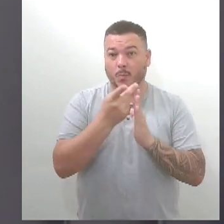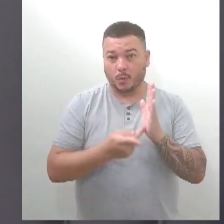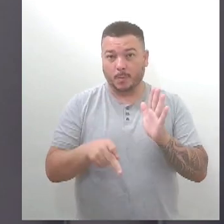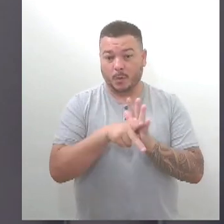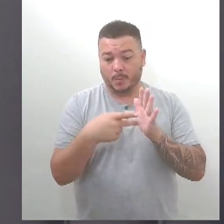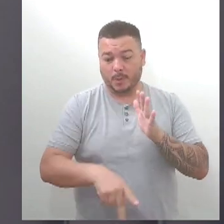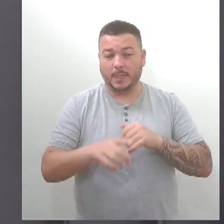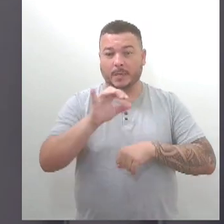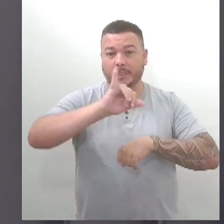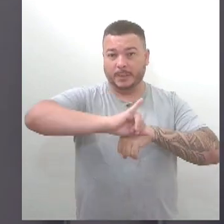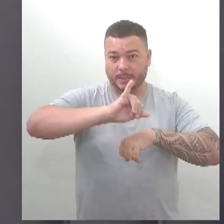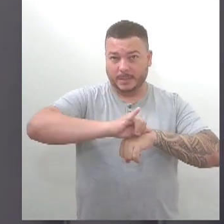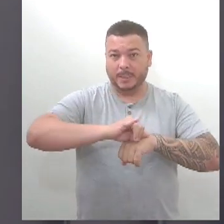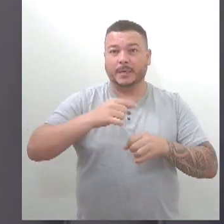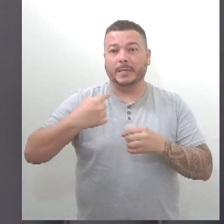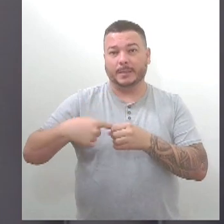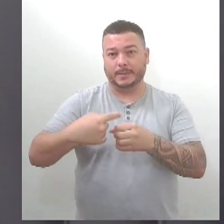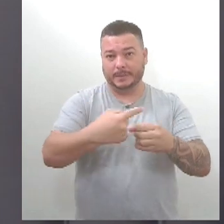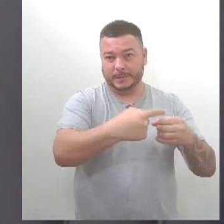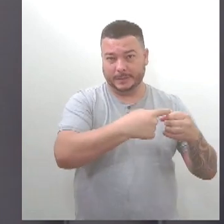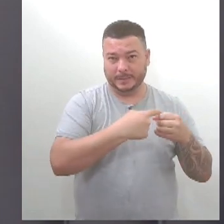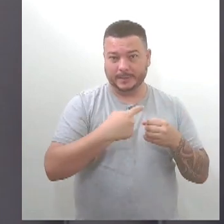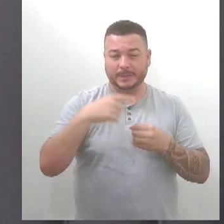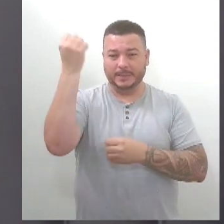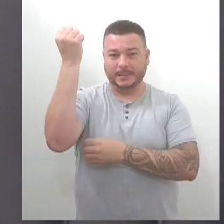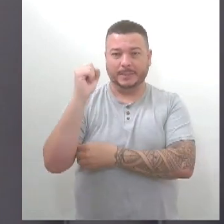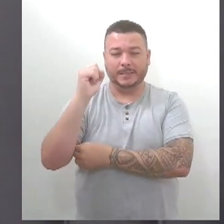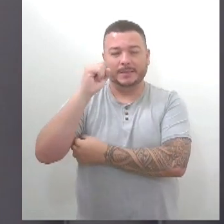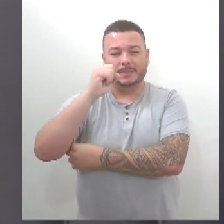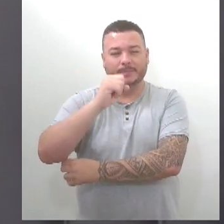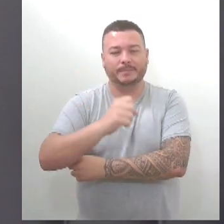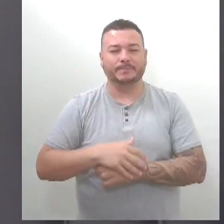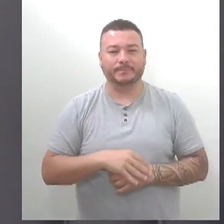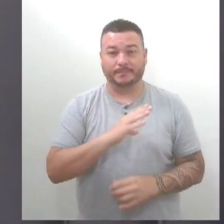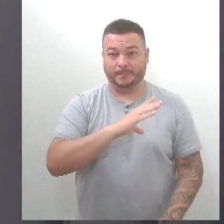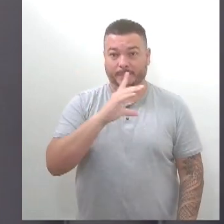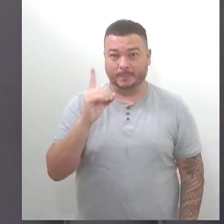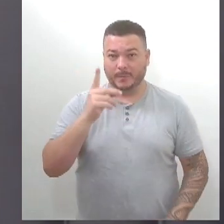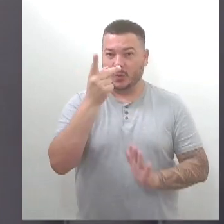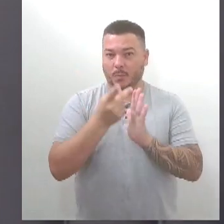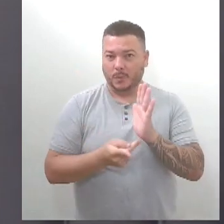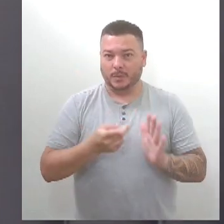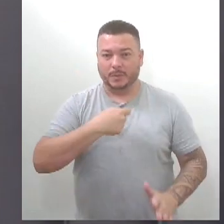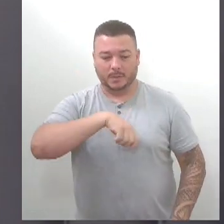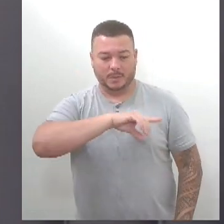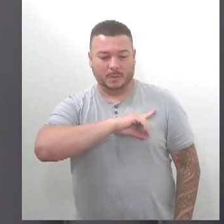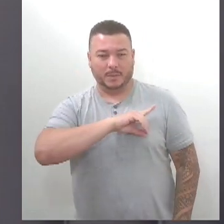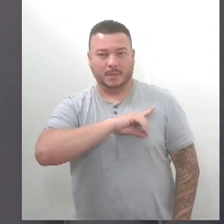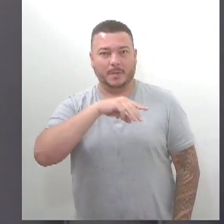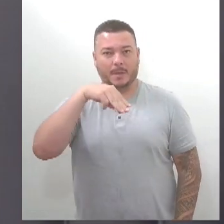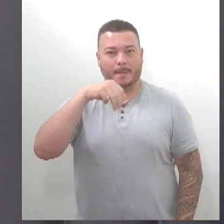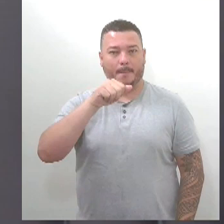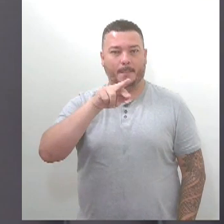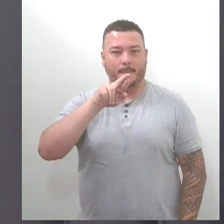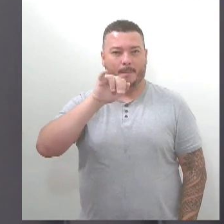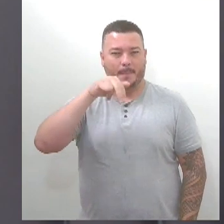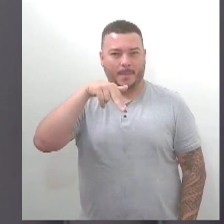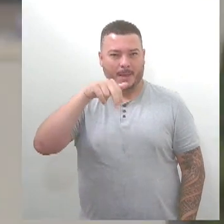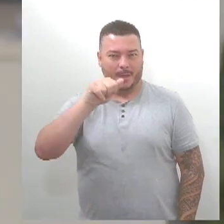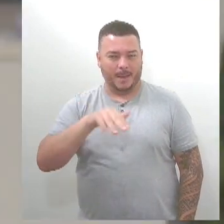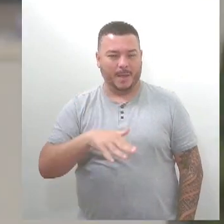metropolitana e o Sergipano. A coordenadora do projeto, delegada Mariana Morim, tem mais informações. Vamos acompanhar.